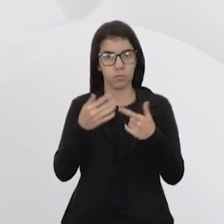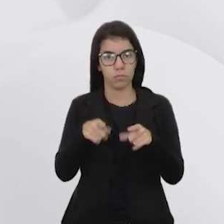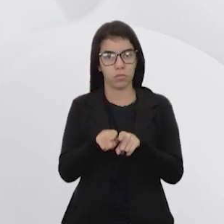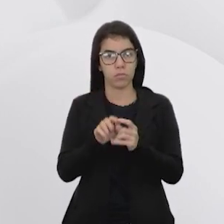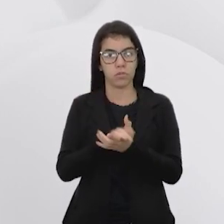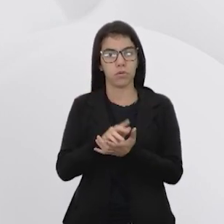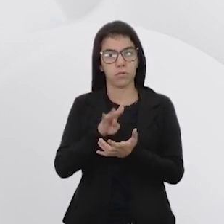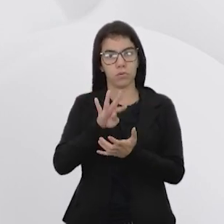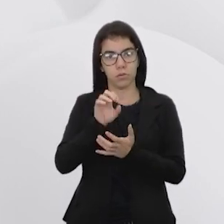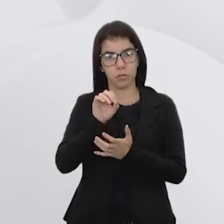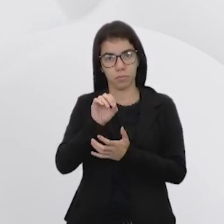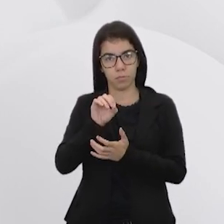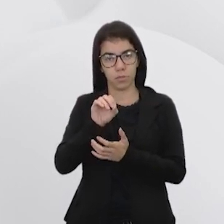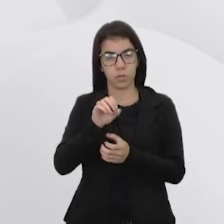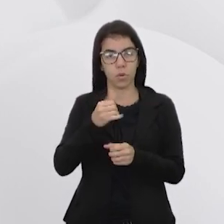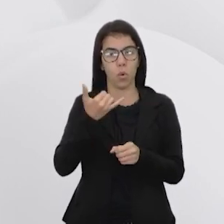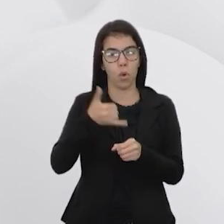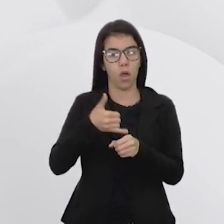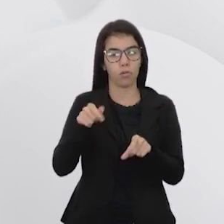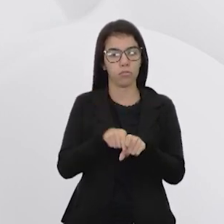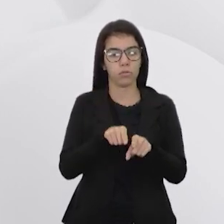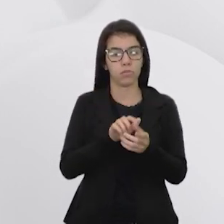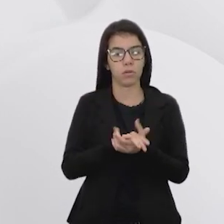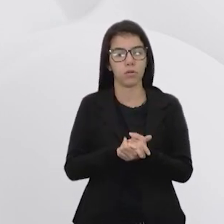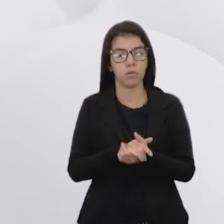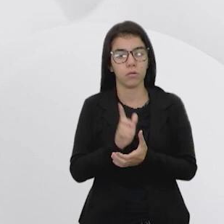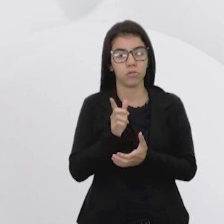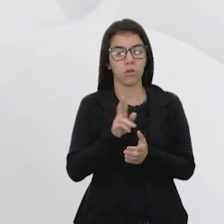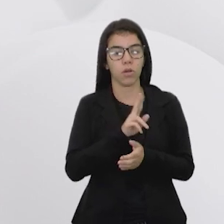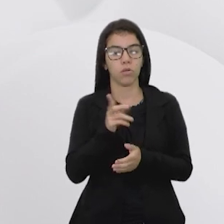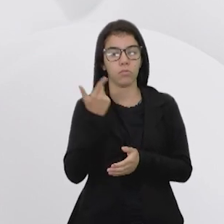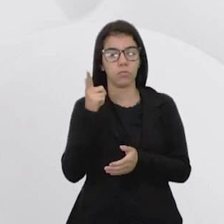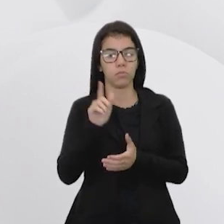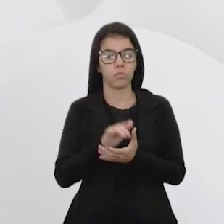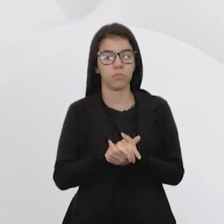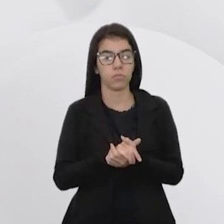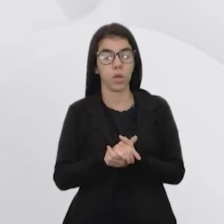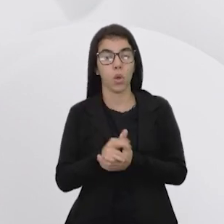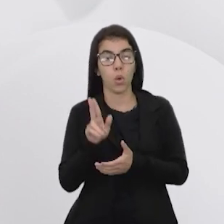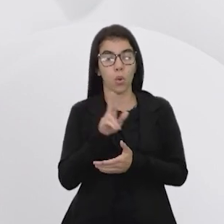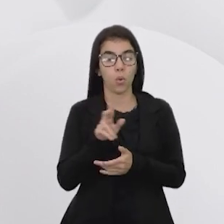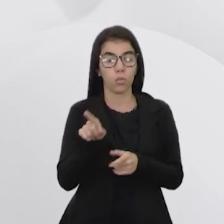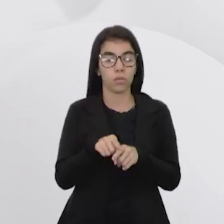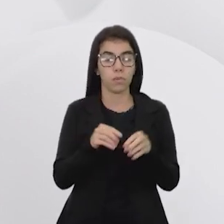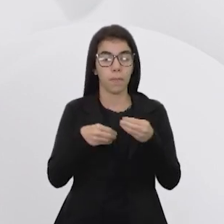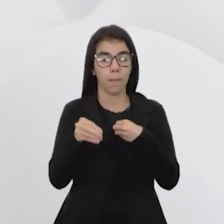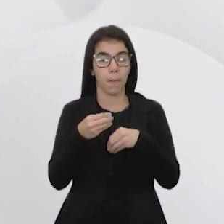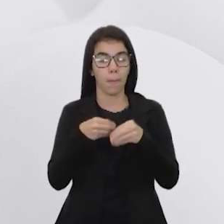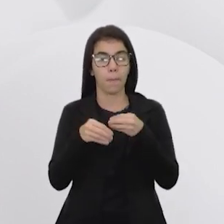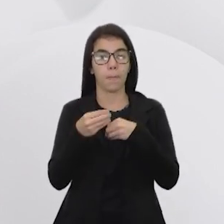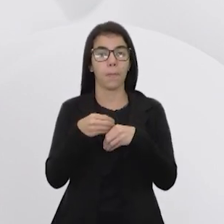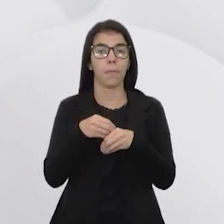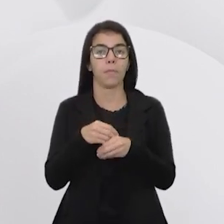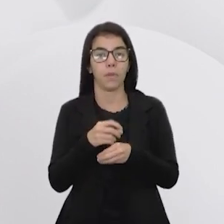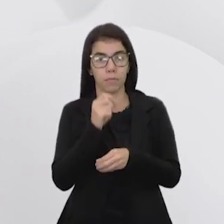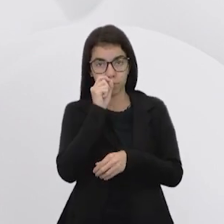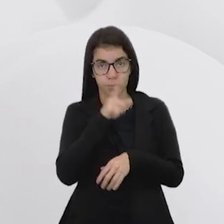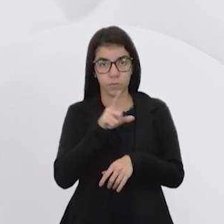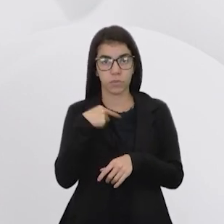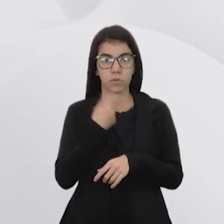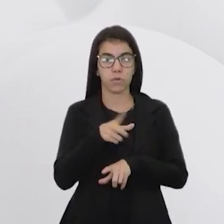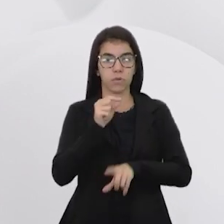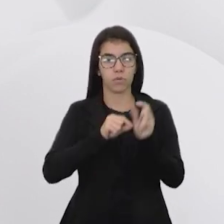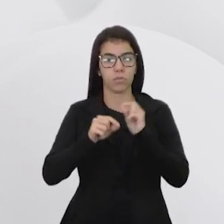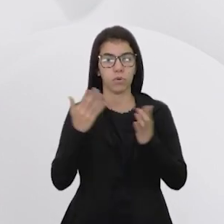biocombustíveis, né? E eu deixei até já grifado o uso e descarto de plástico, porque é o tema que a gente vai escolher aqui